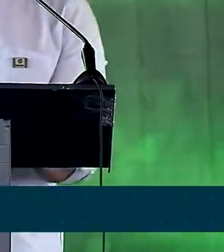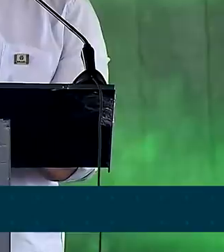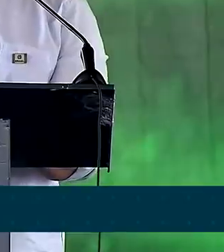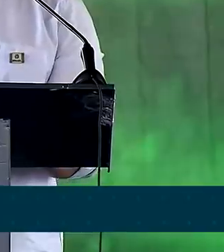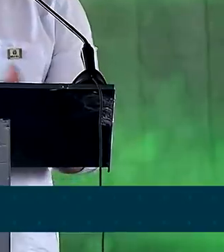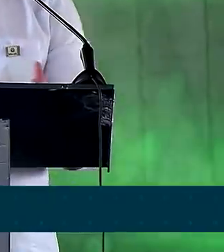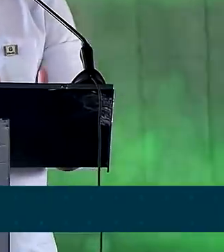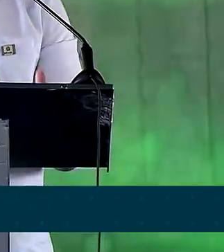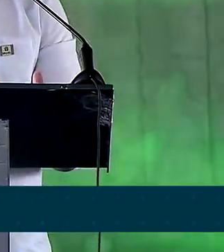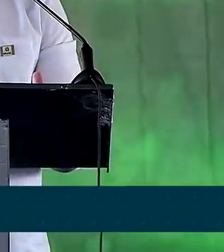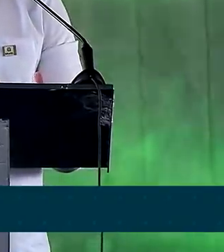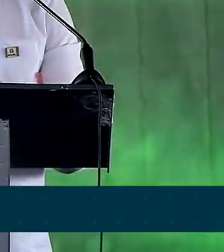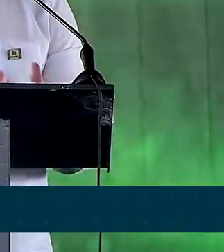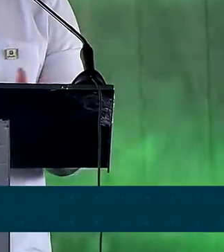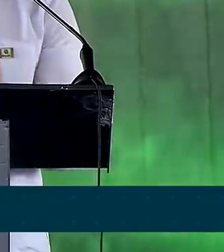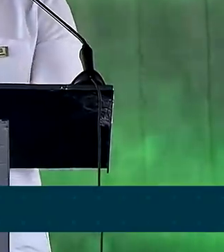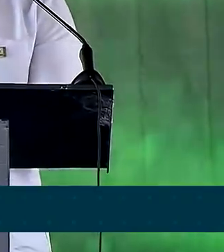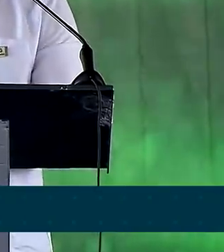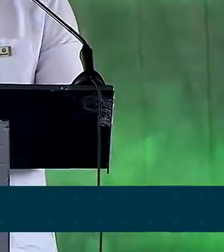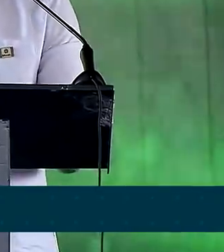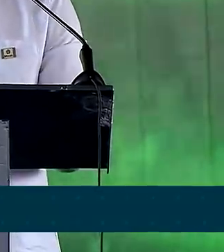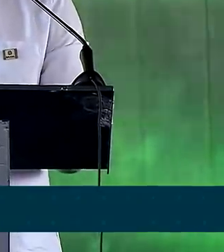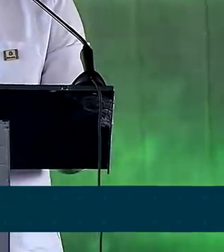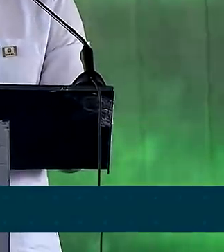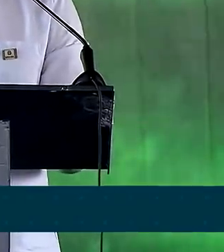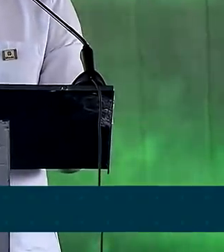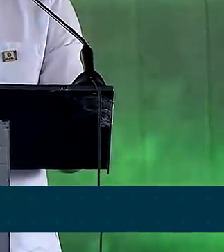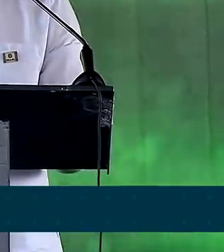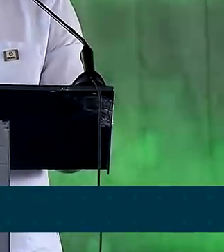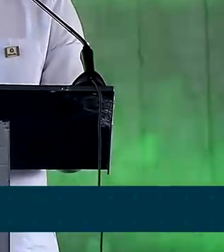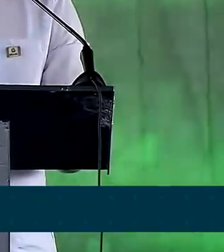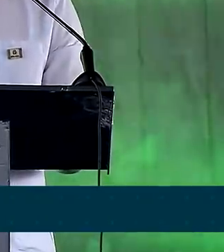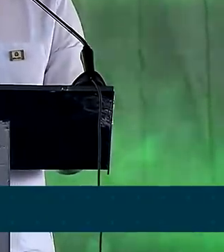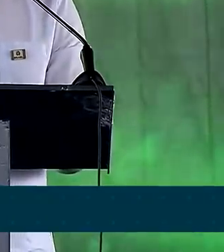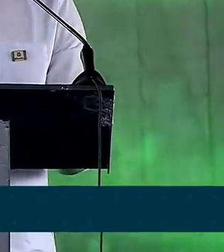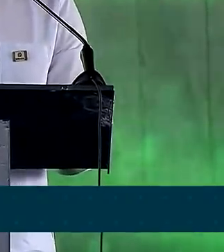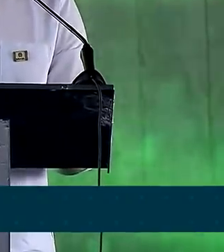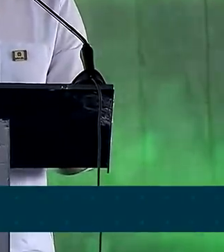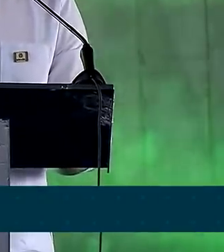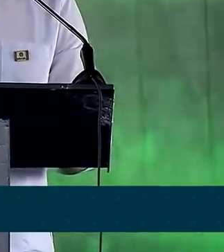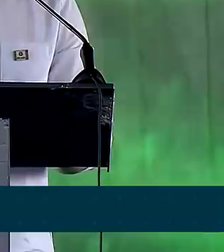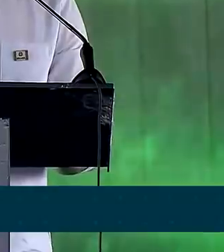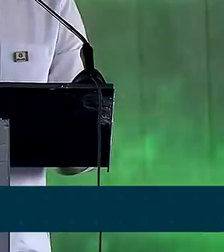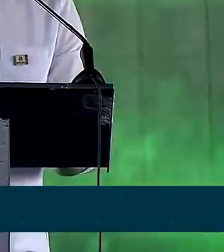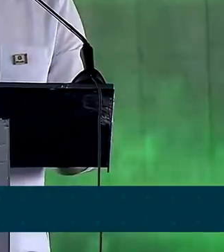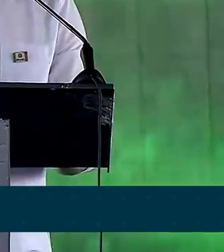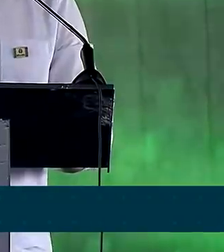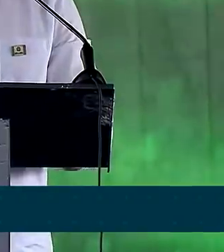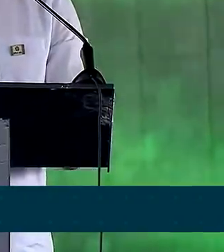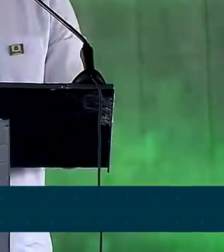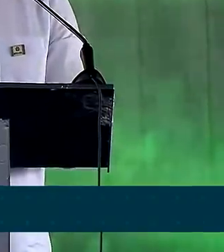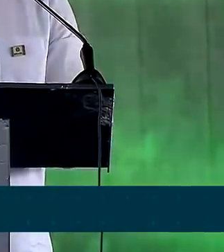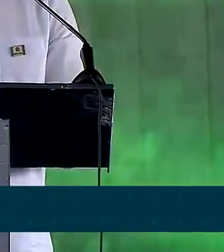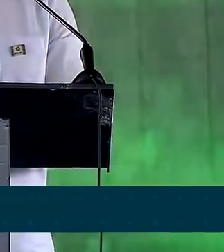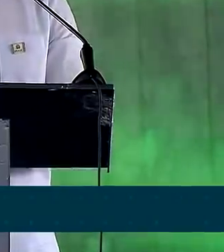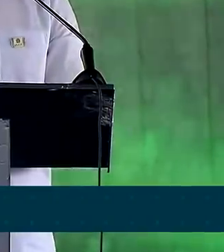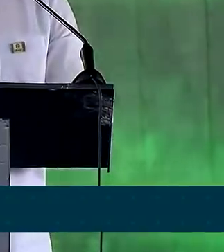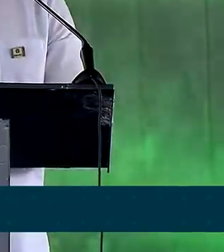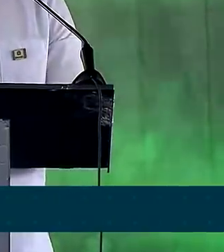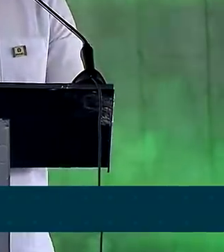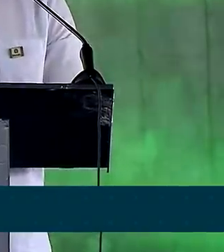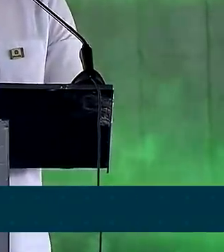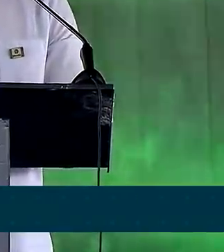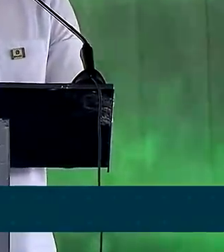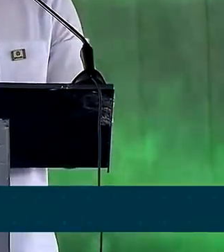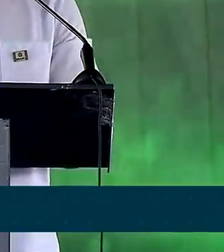eficiente da porteira para dentro e não ser eficiente da porteira para fora. Isso vai mudar, a gente vai ser eficiente da porteira para fora também, para dar competitividade